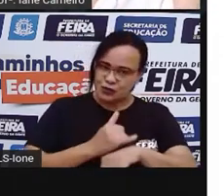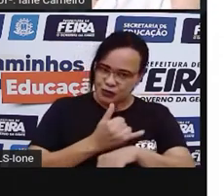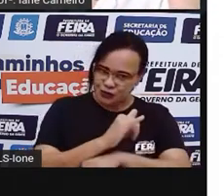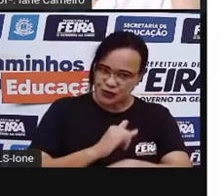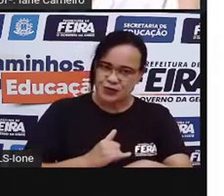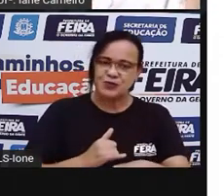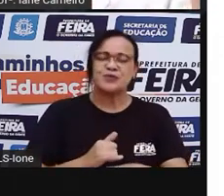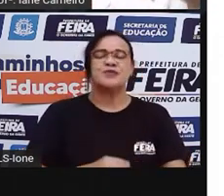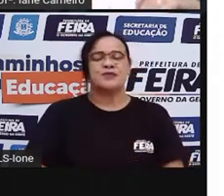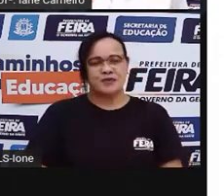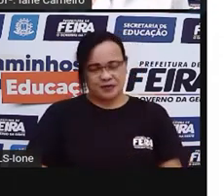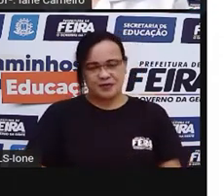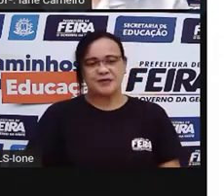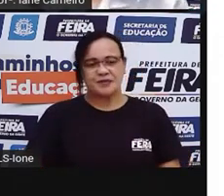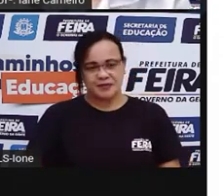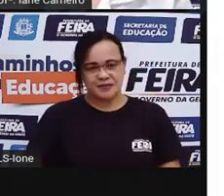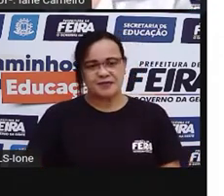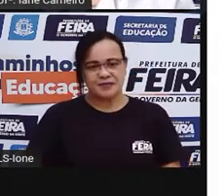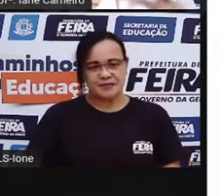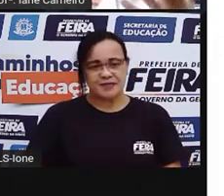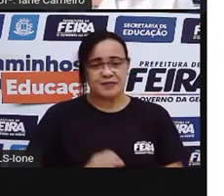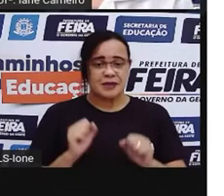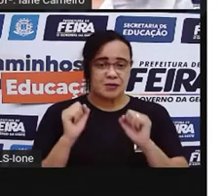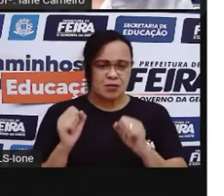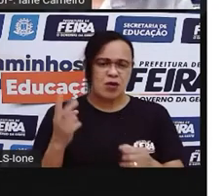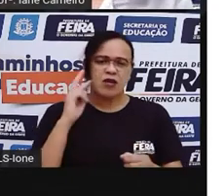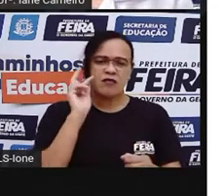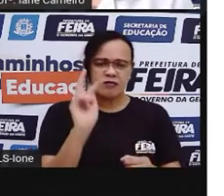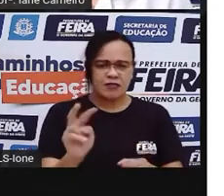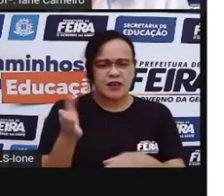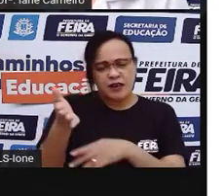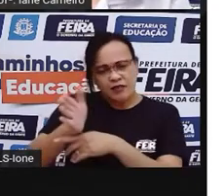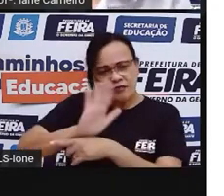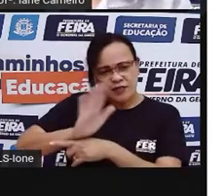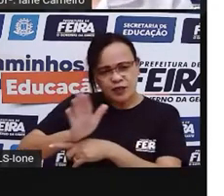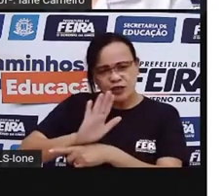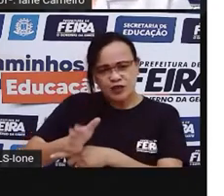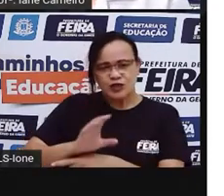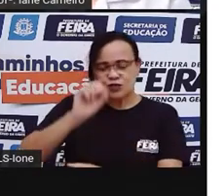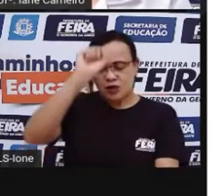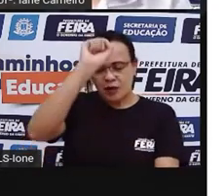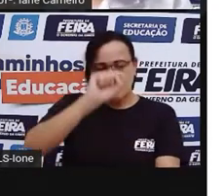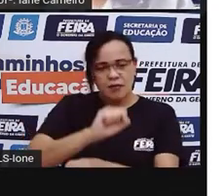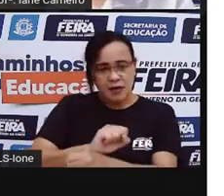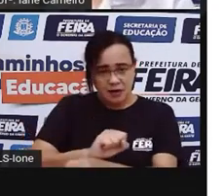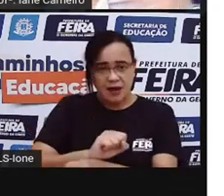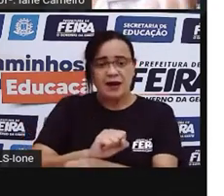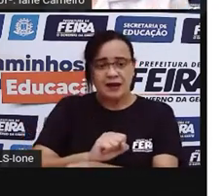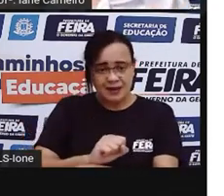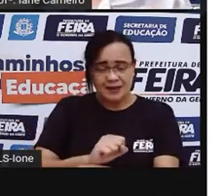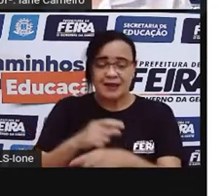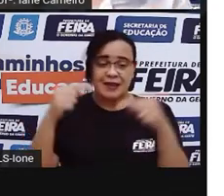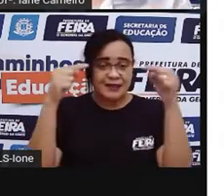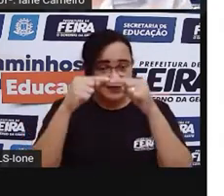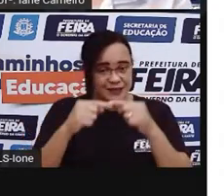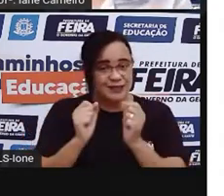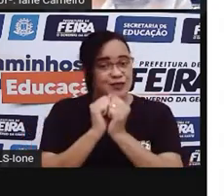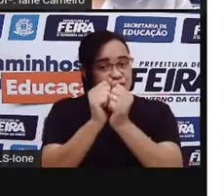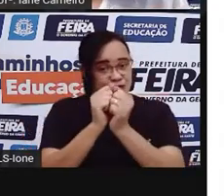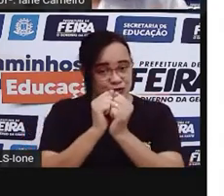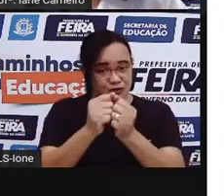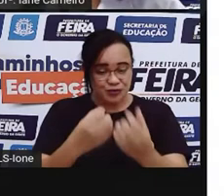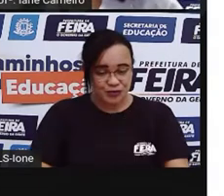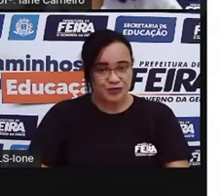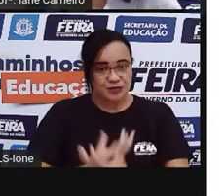Então, podem voltar para a música Vocês podem ir pausando E ir declamando junto com a Pró, tá bom? Para vocês aprenderem a poesia